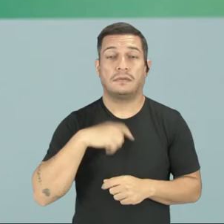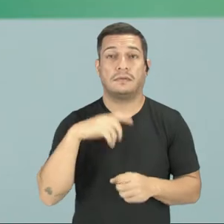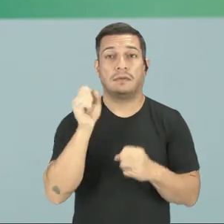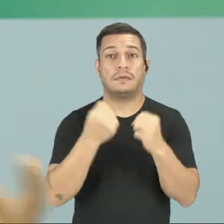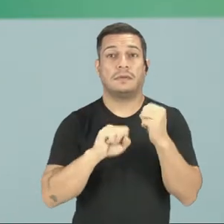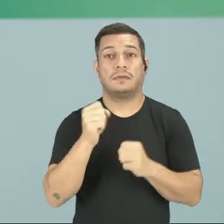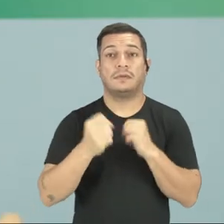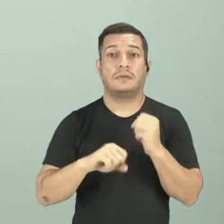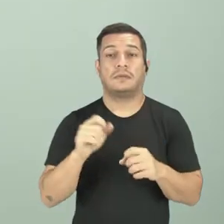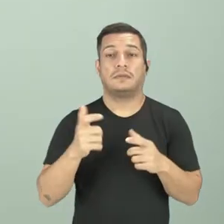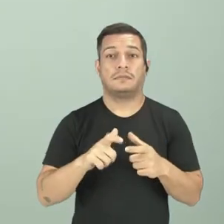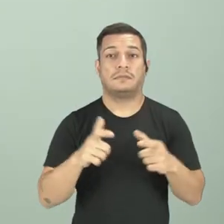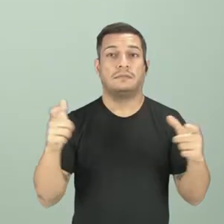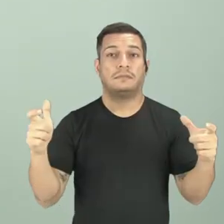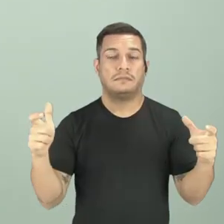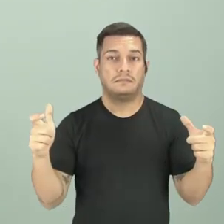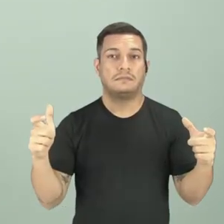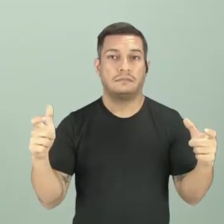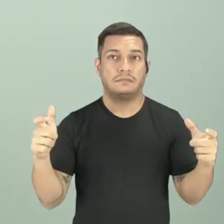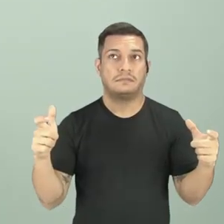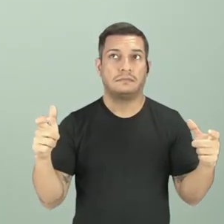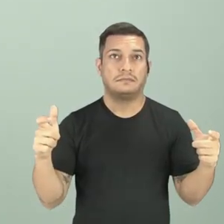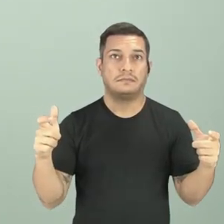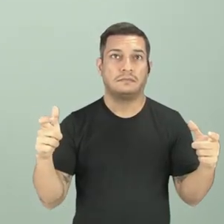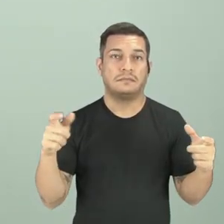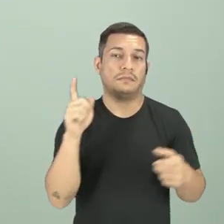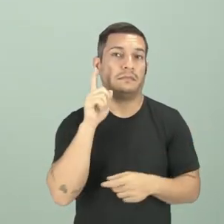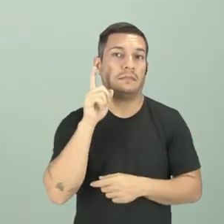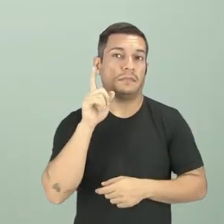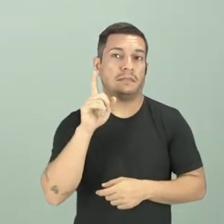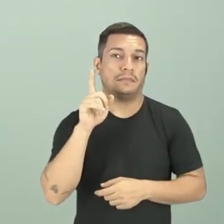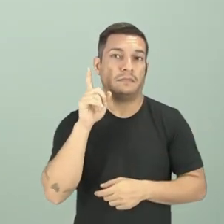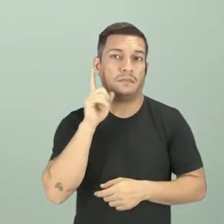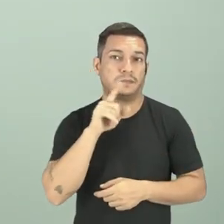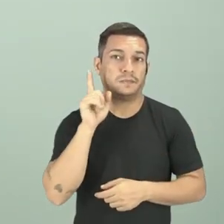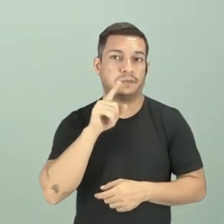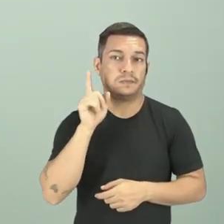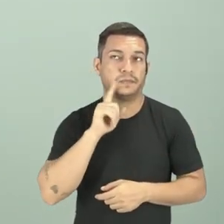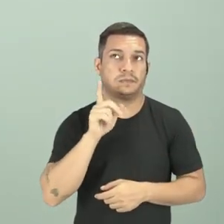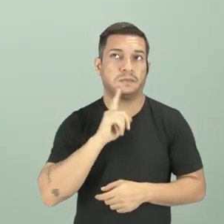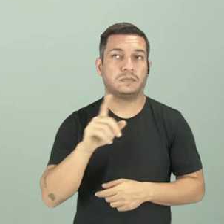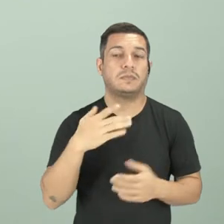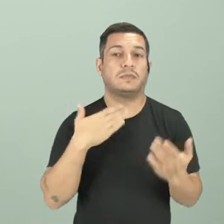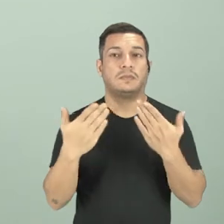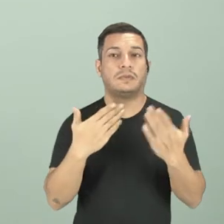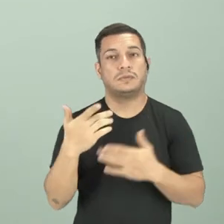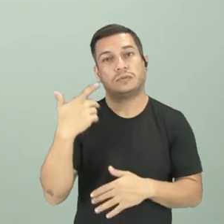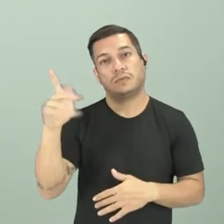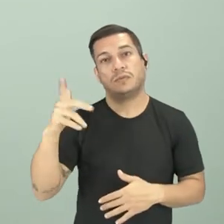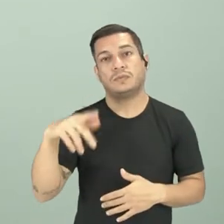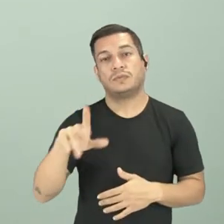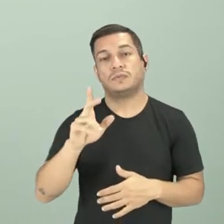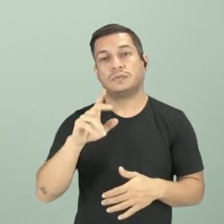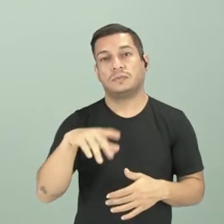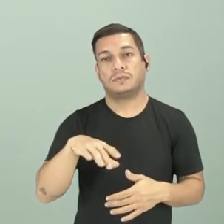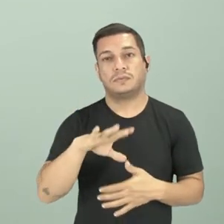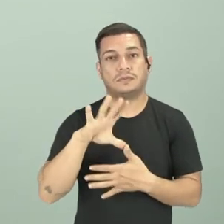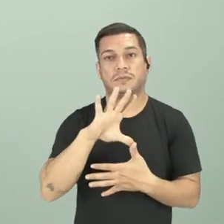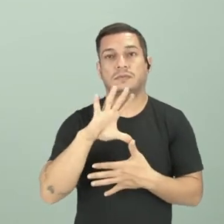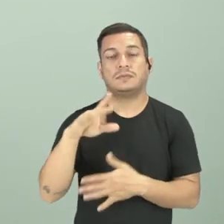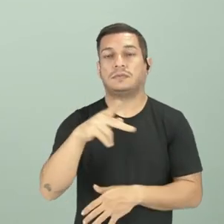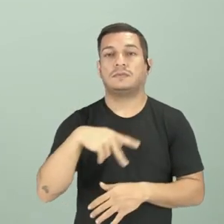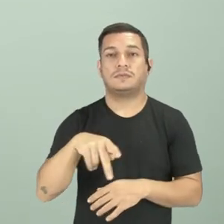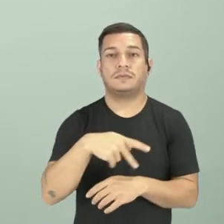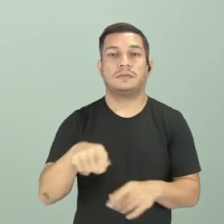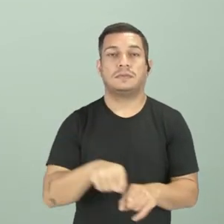industrialização em larga escala da Inglaterra em relação aos outros continentes que também estavam passando